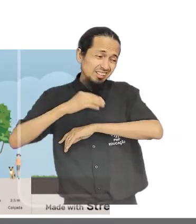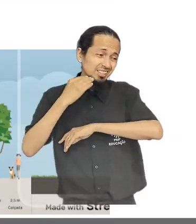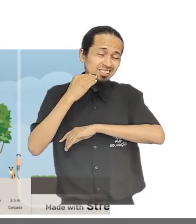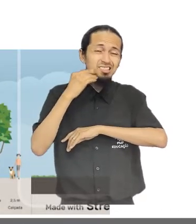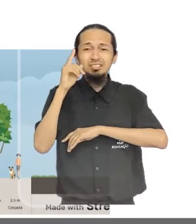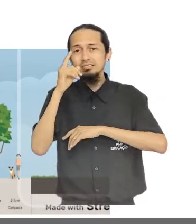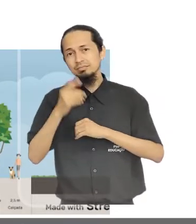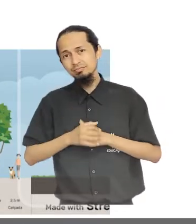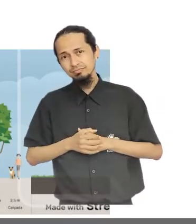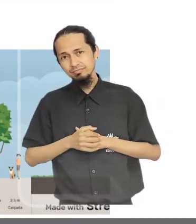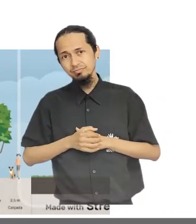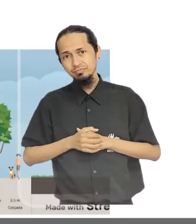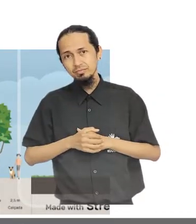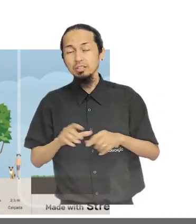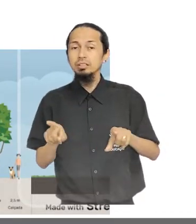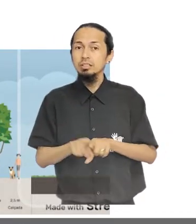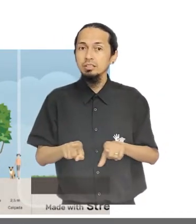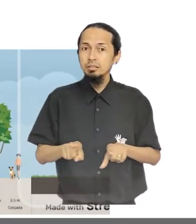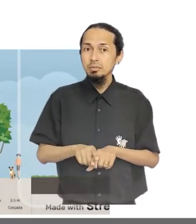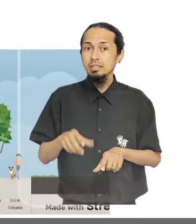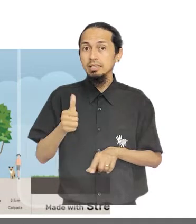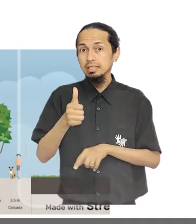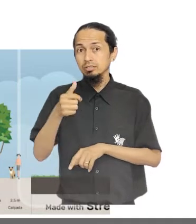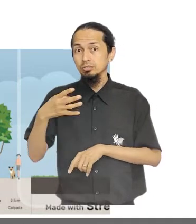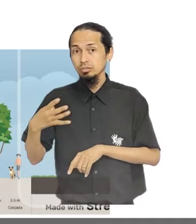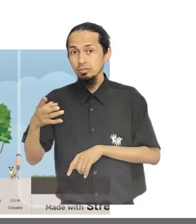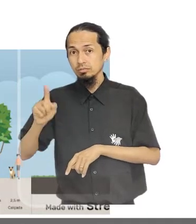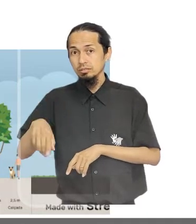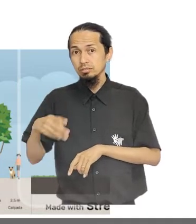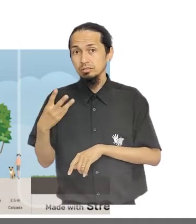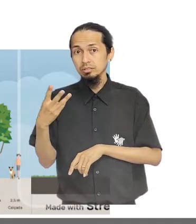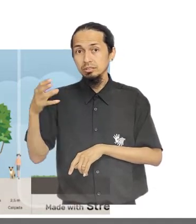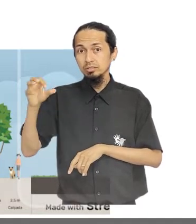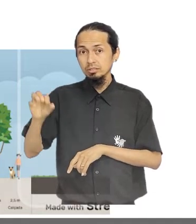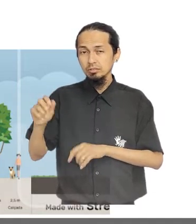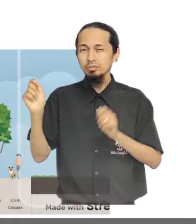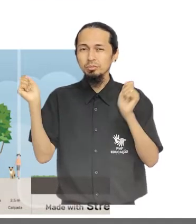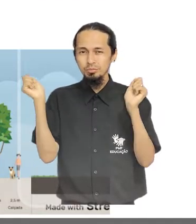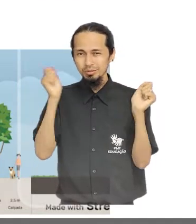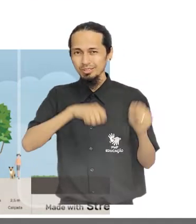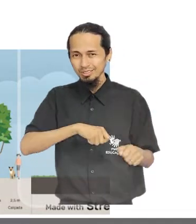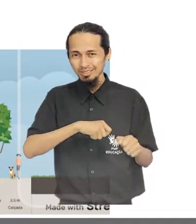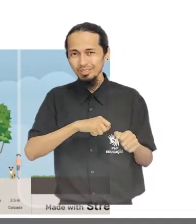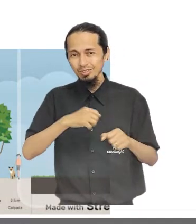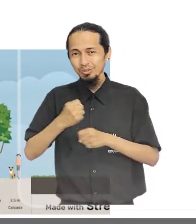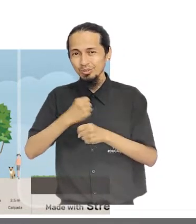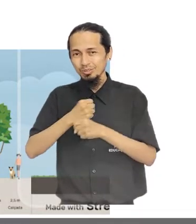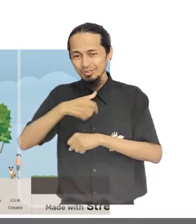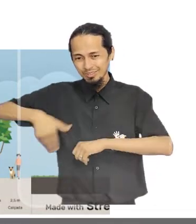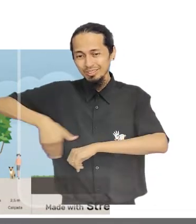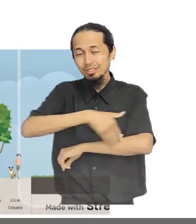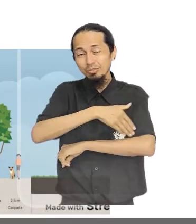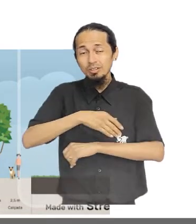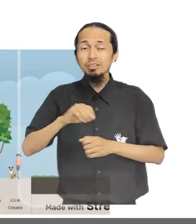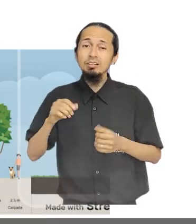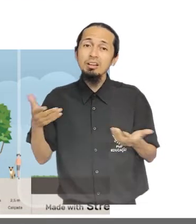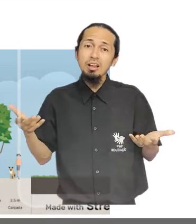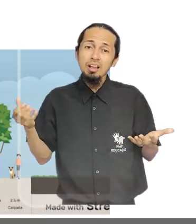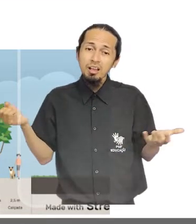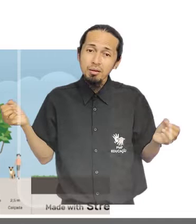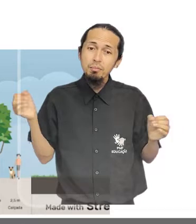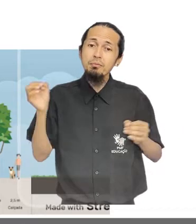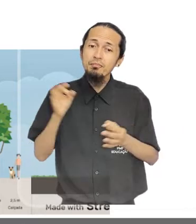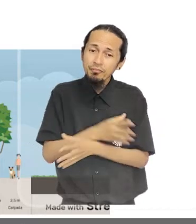Além disso, apenas 14,39% do potencial construtivo da via foi